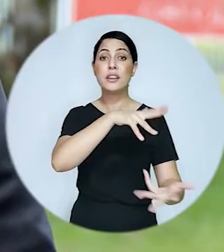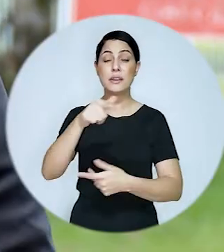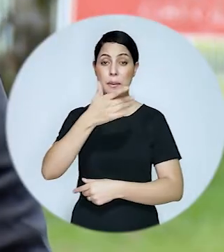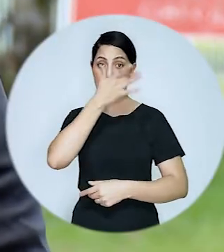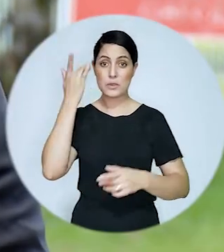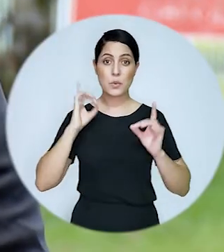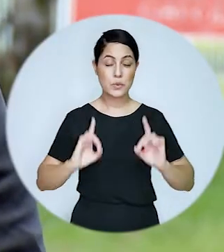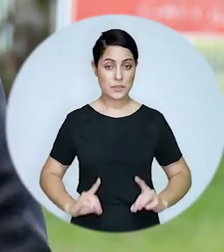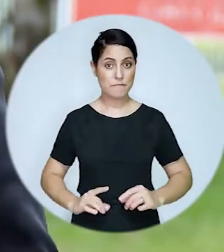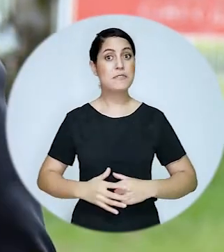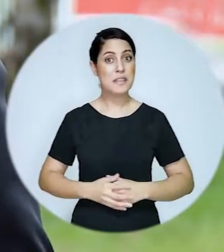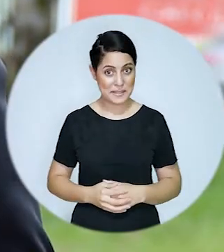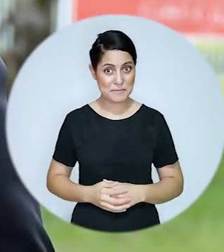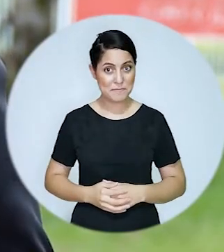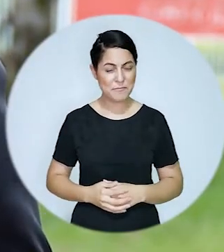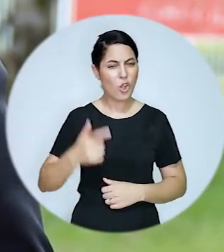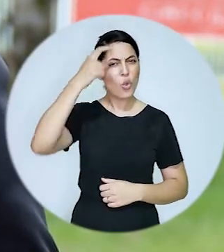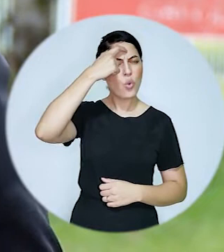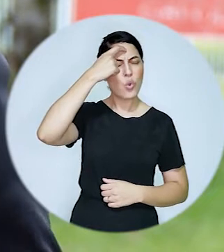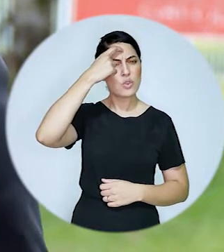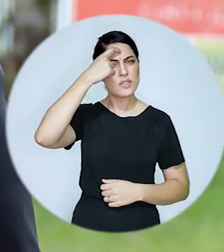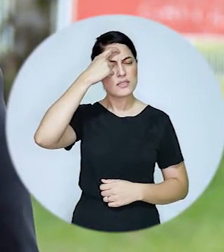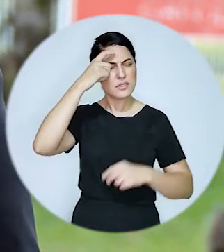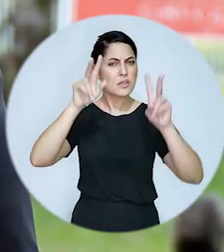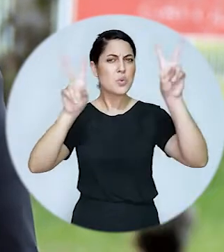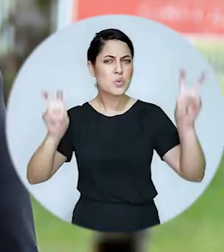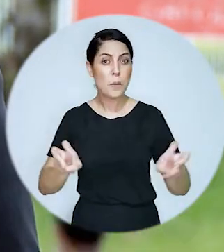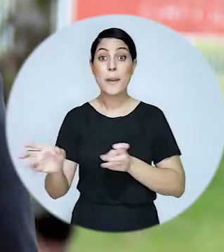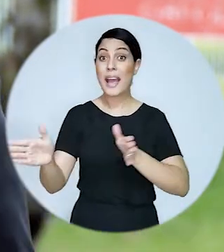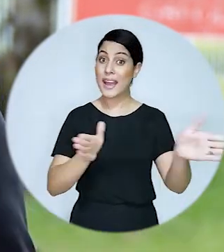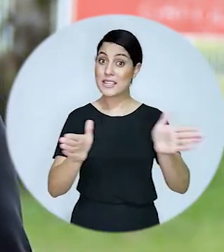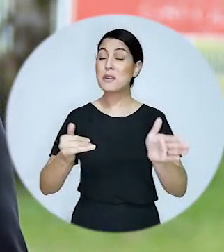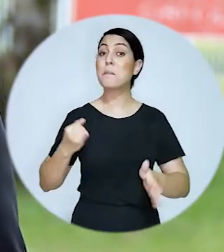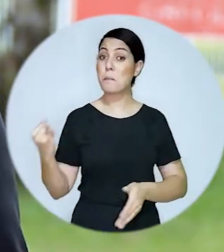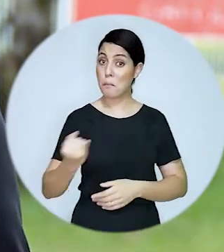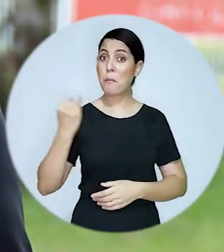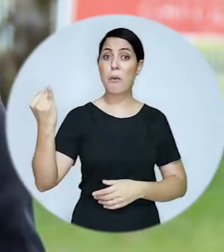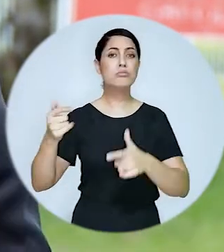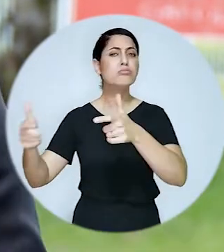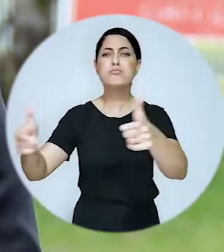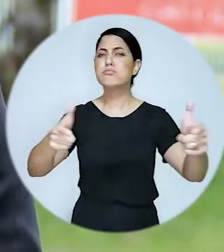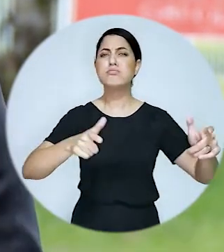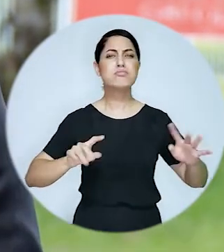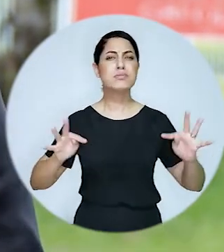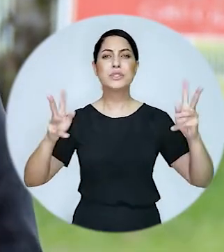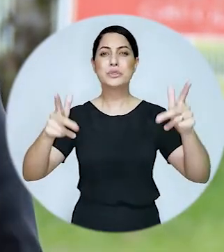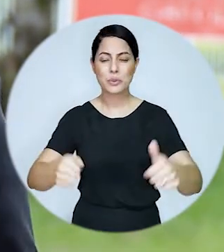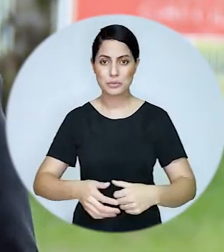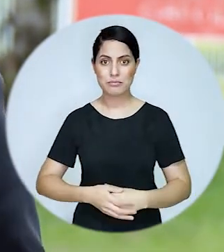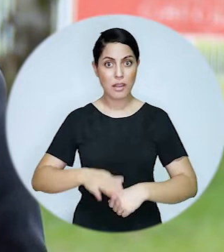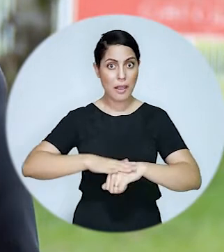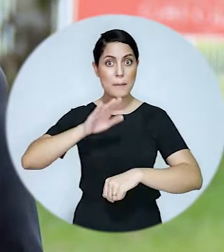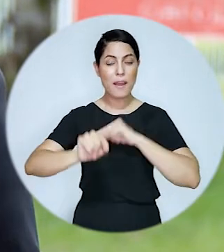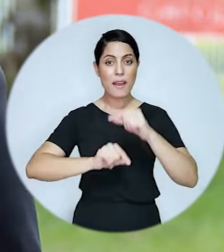Dia Internacional da Pessoa com Deficiência. Momento de conscientizar e reforçar a importância da acessibilidade em